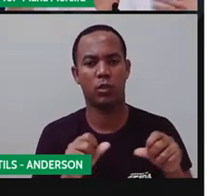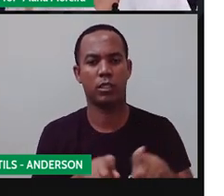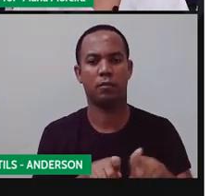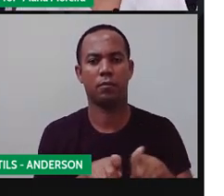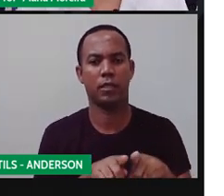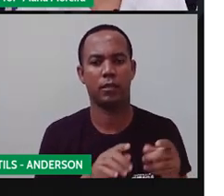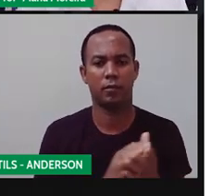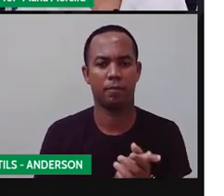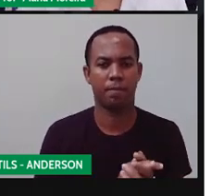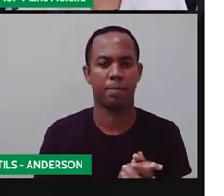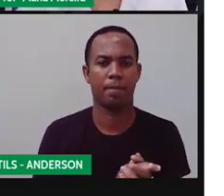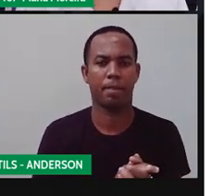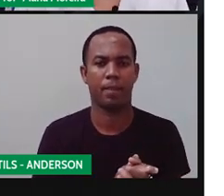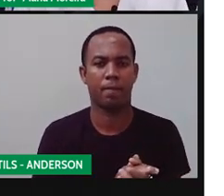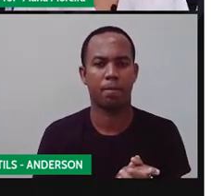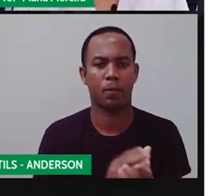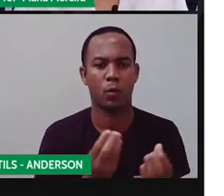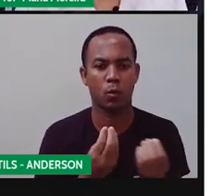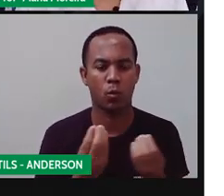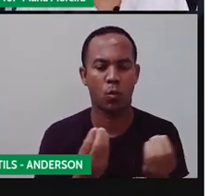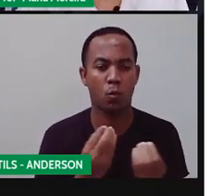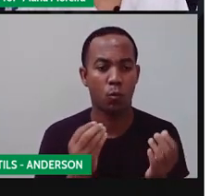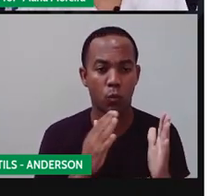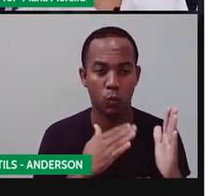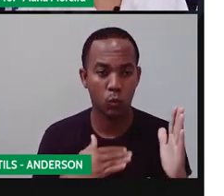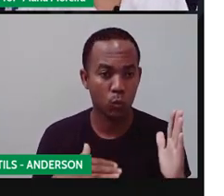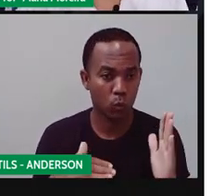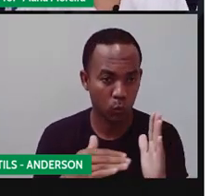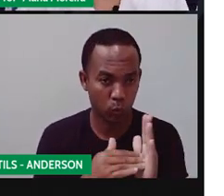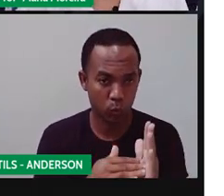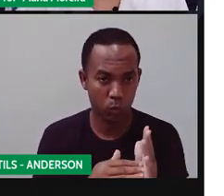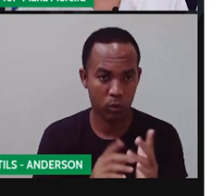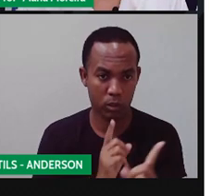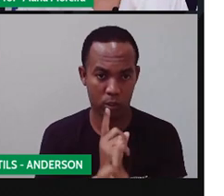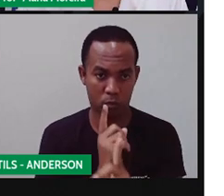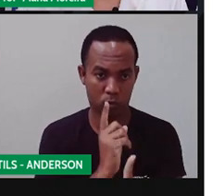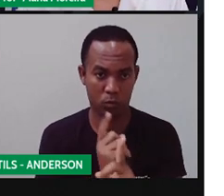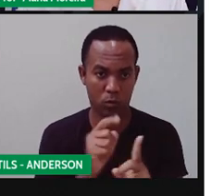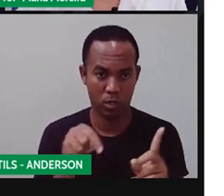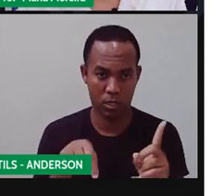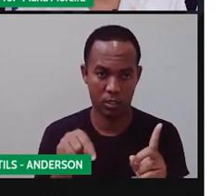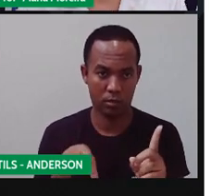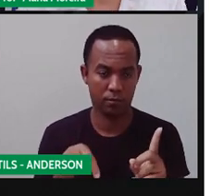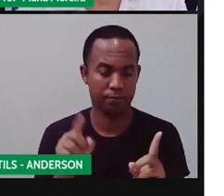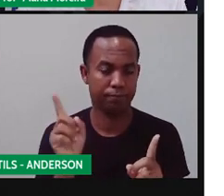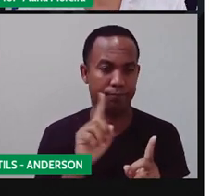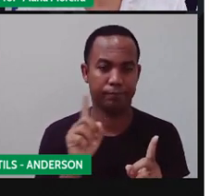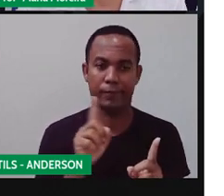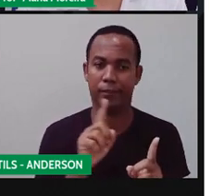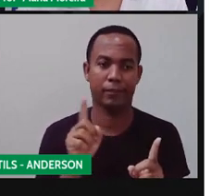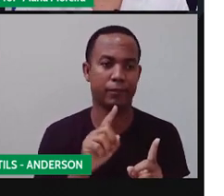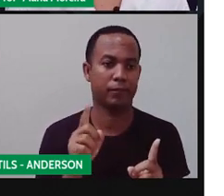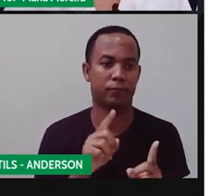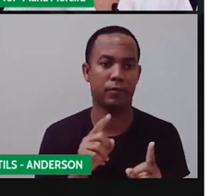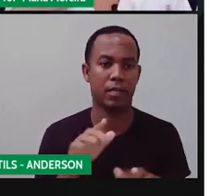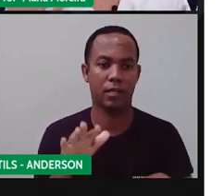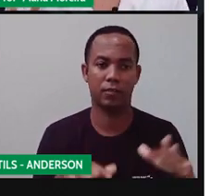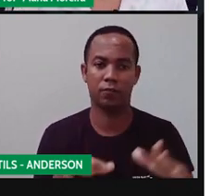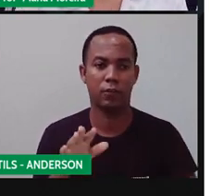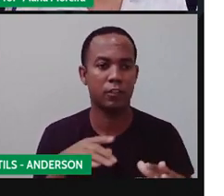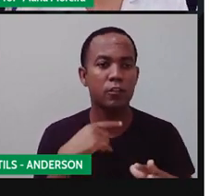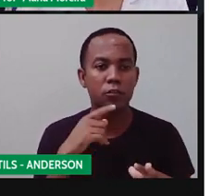porque como a Pró falou no início dessa aula, nem tudo eles encontraram por aqui. Algumas plantas não tinham como eles trazerem,